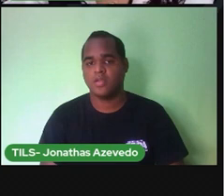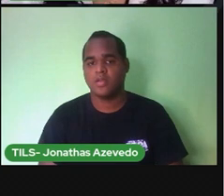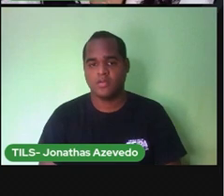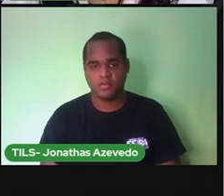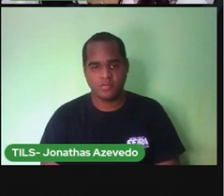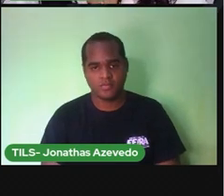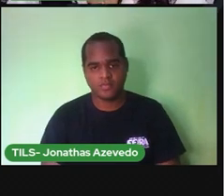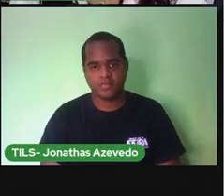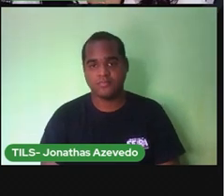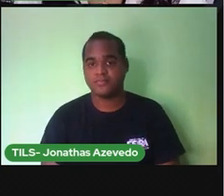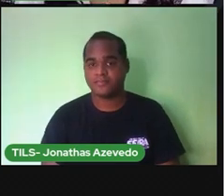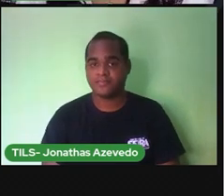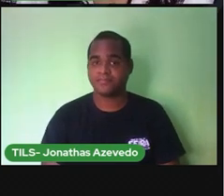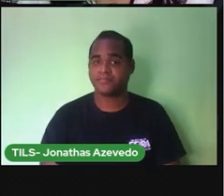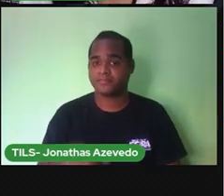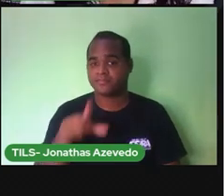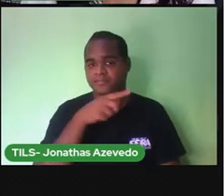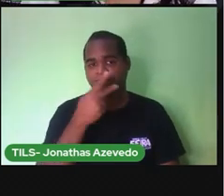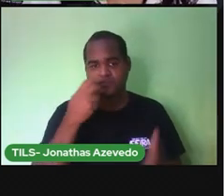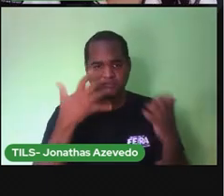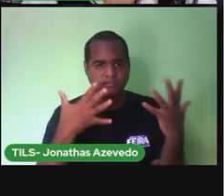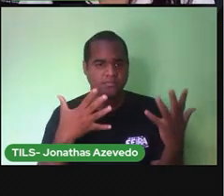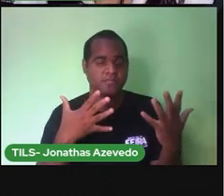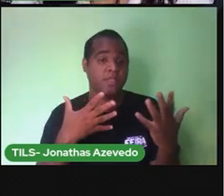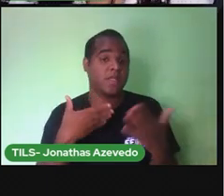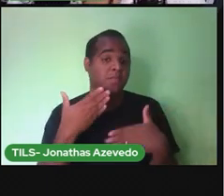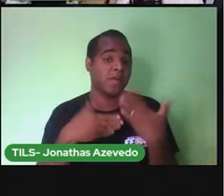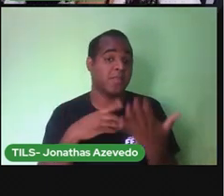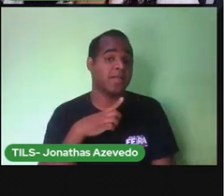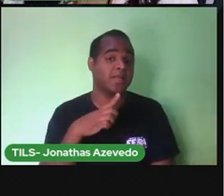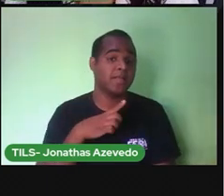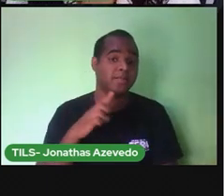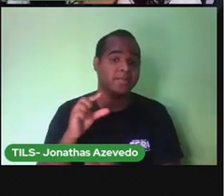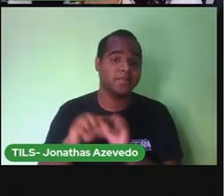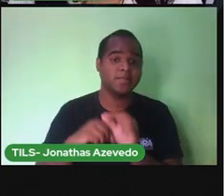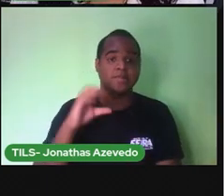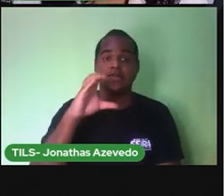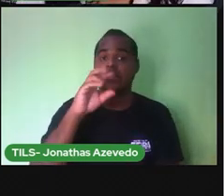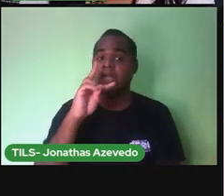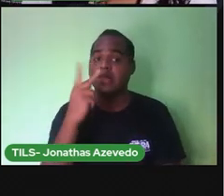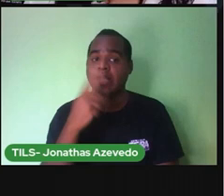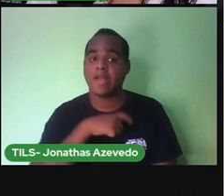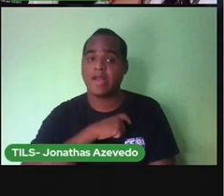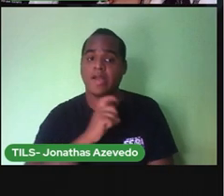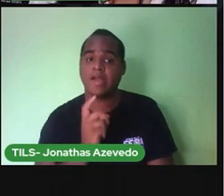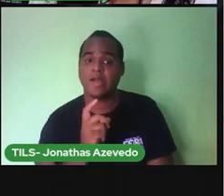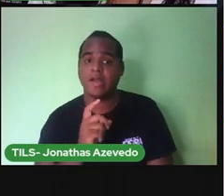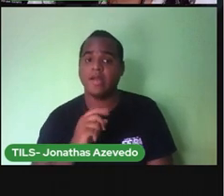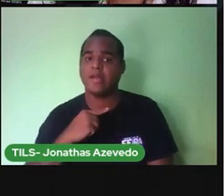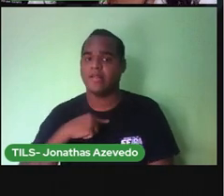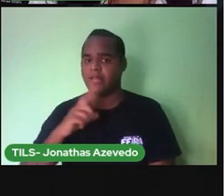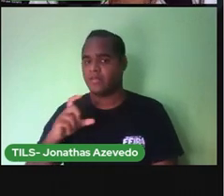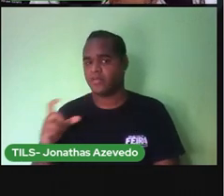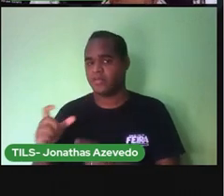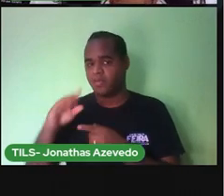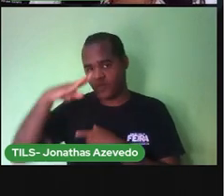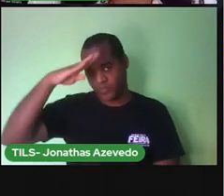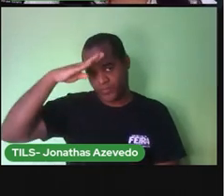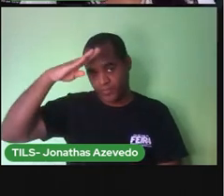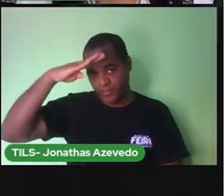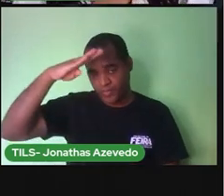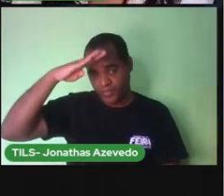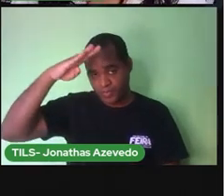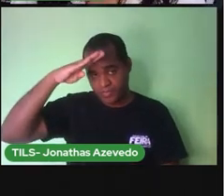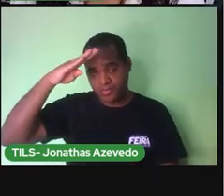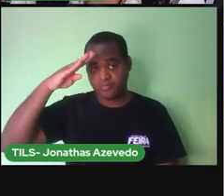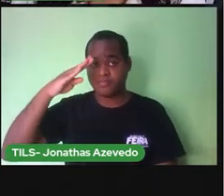Quando nós crescemos, aí nós temos carteira de habilitação, carteira de reservista para quem vai para o exército,